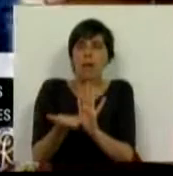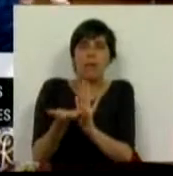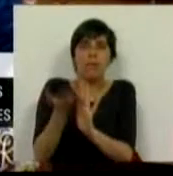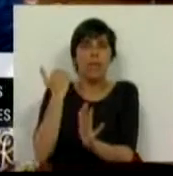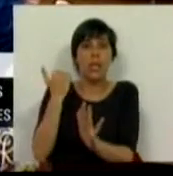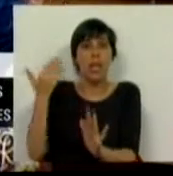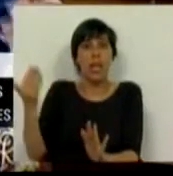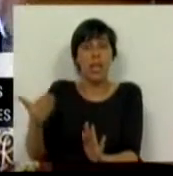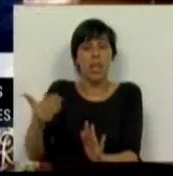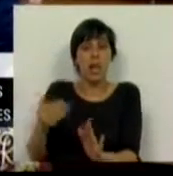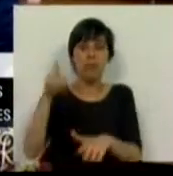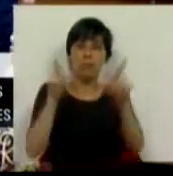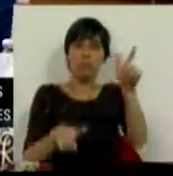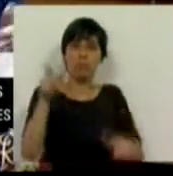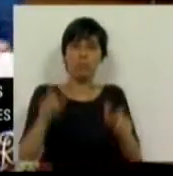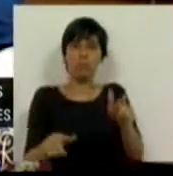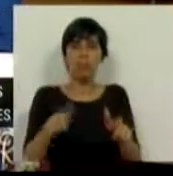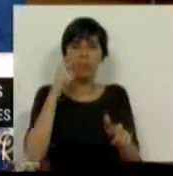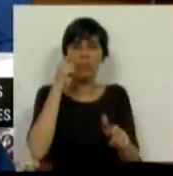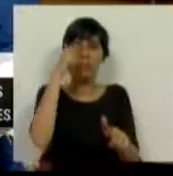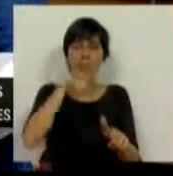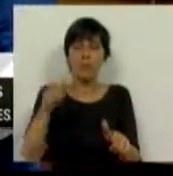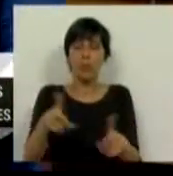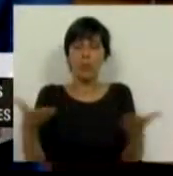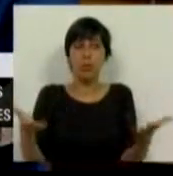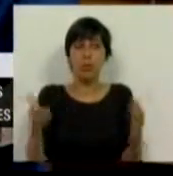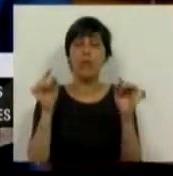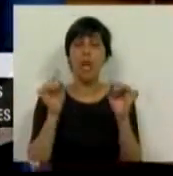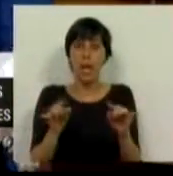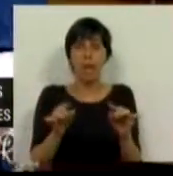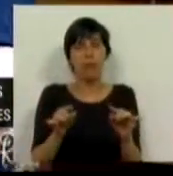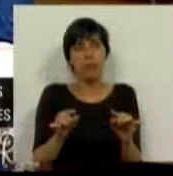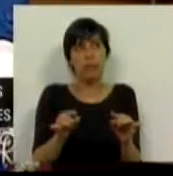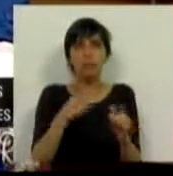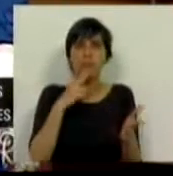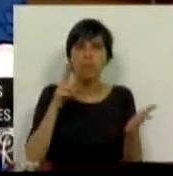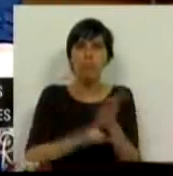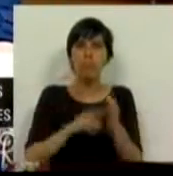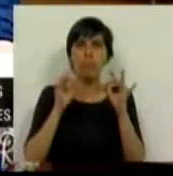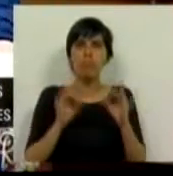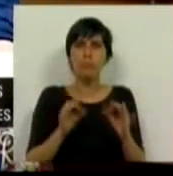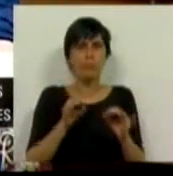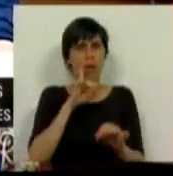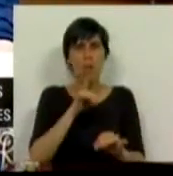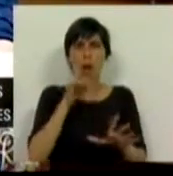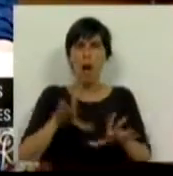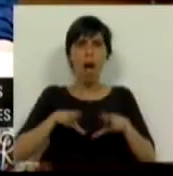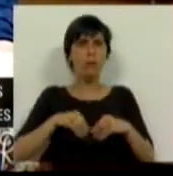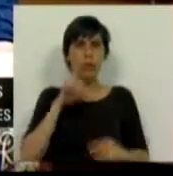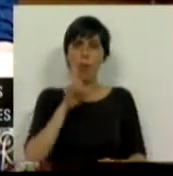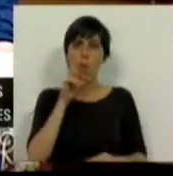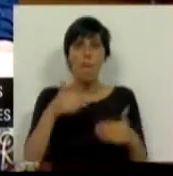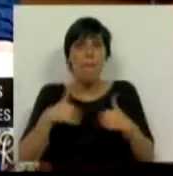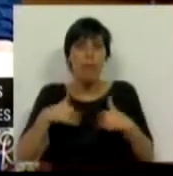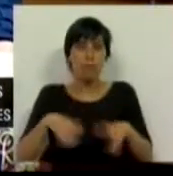direitos aos cidadãos. Isto é algo que é verdadeiramente inadmissível